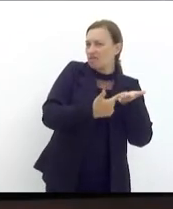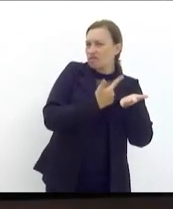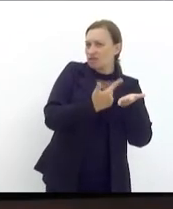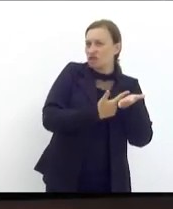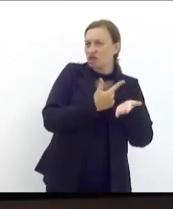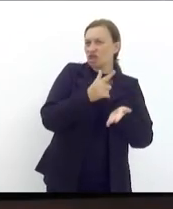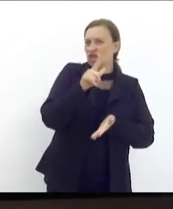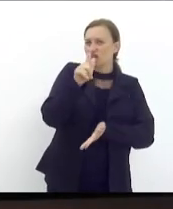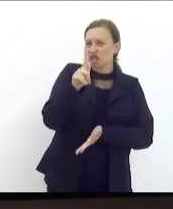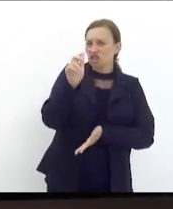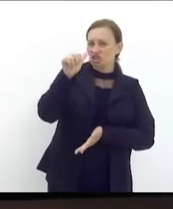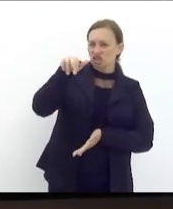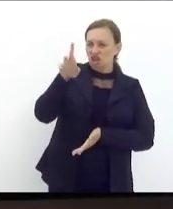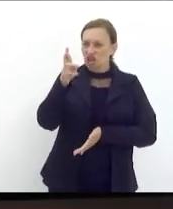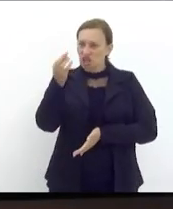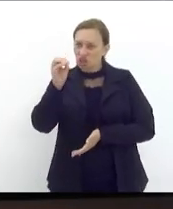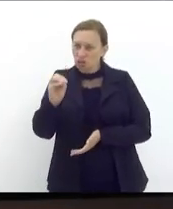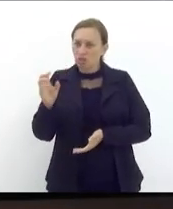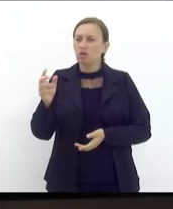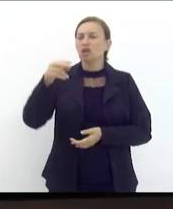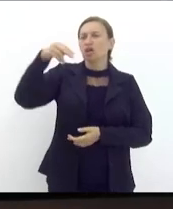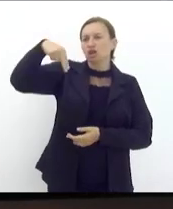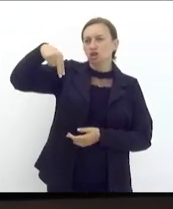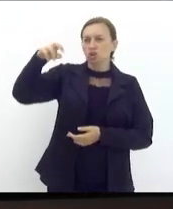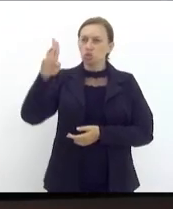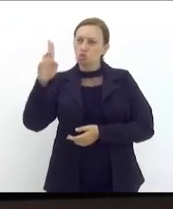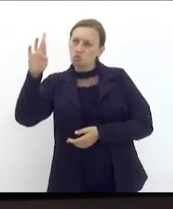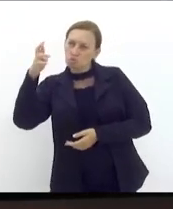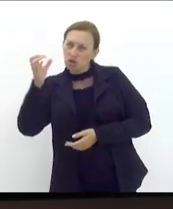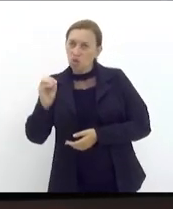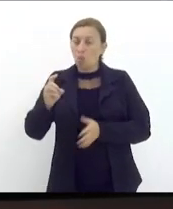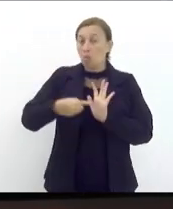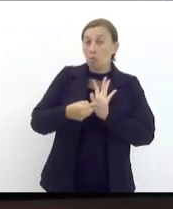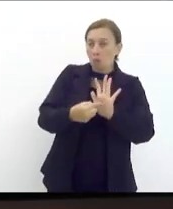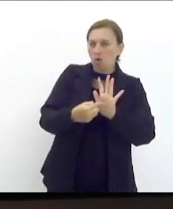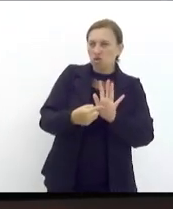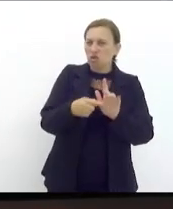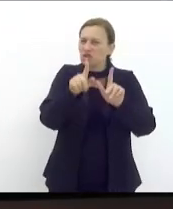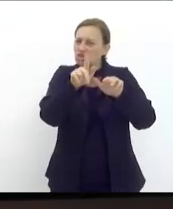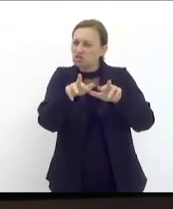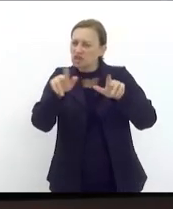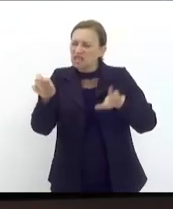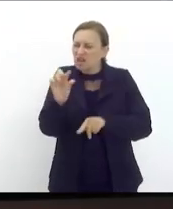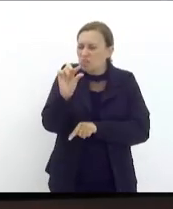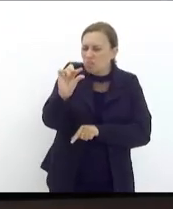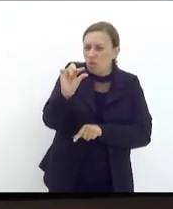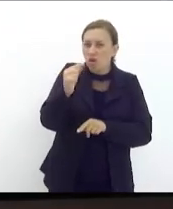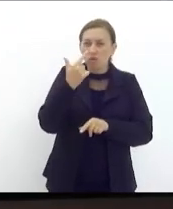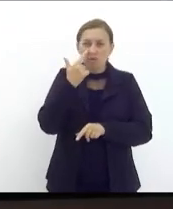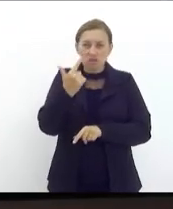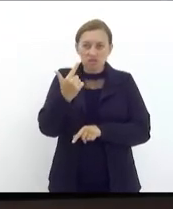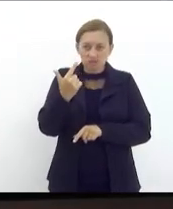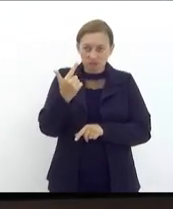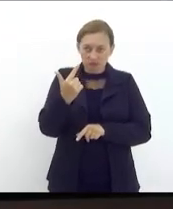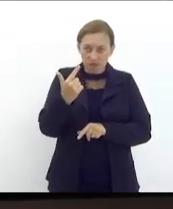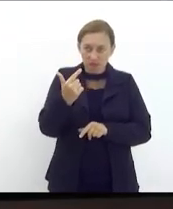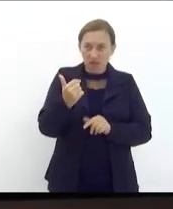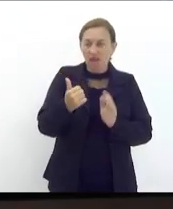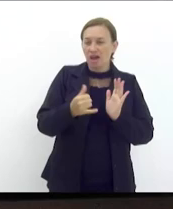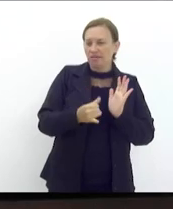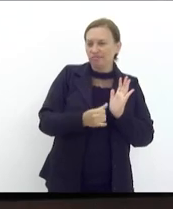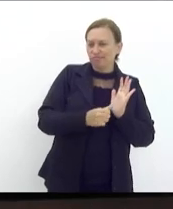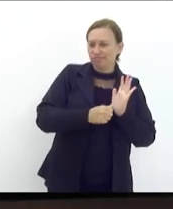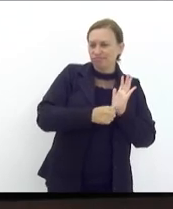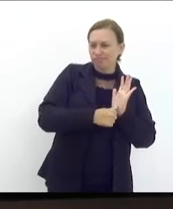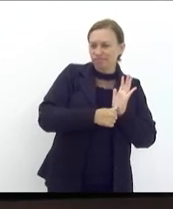a partir dos dados do sistema de nascidos vivos, mostra que há uma diferença significativa quando se olha a identidade racial